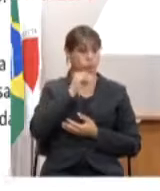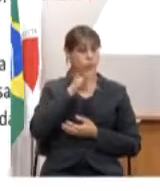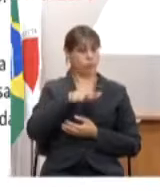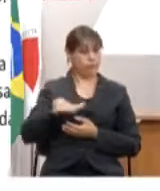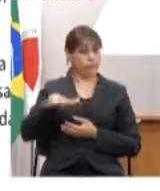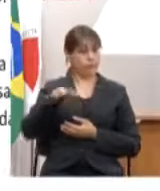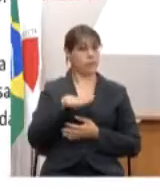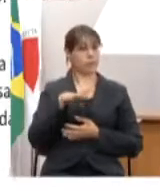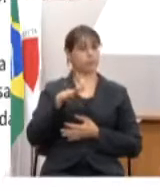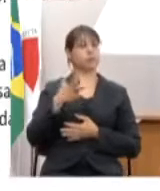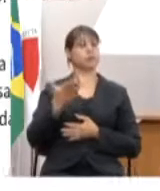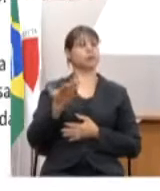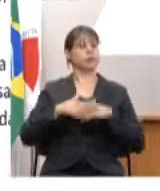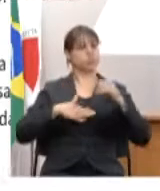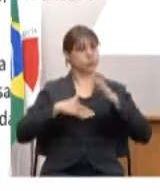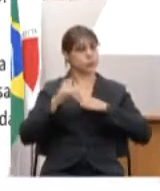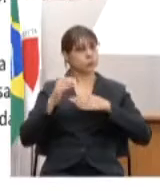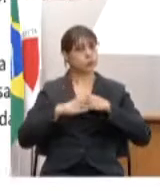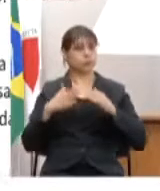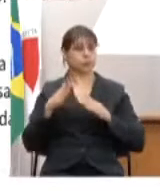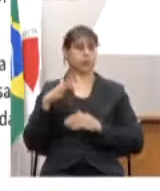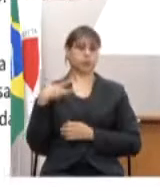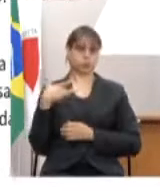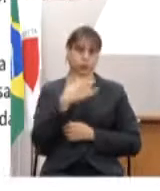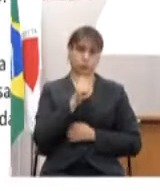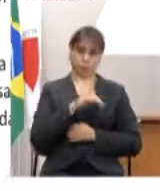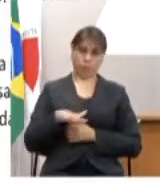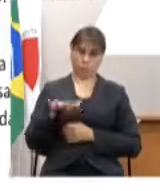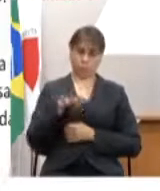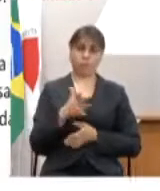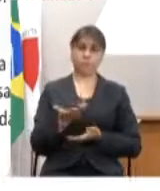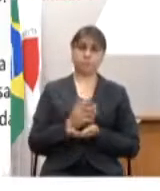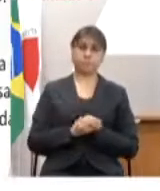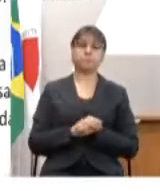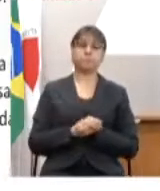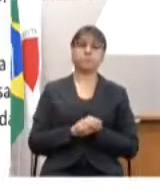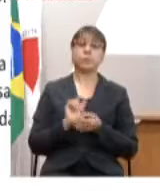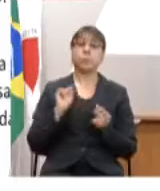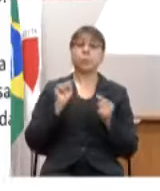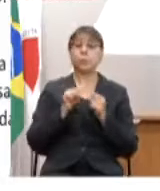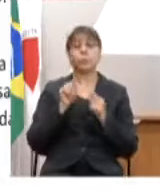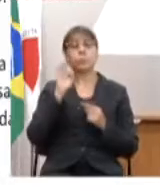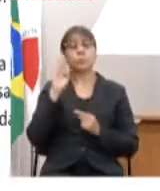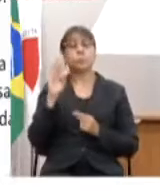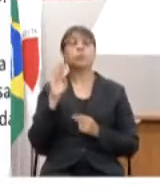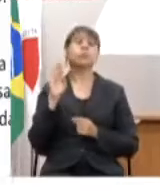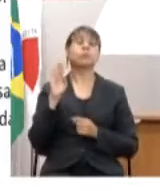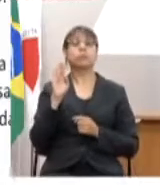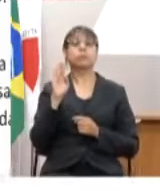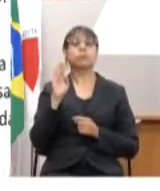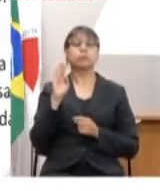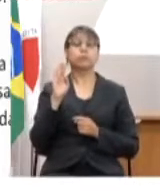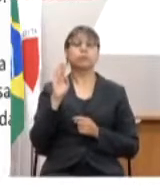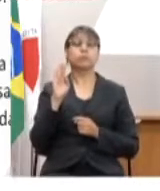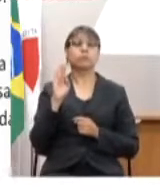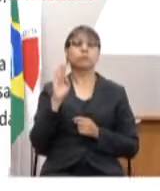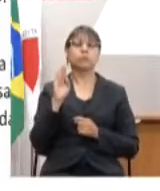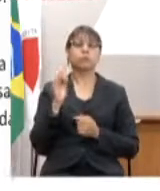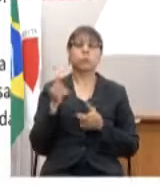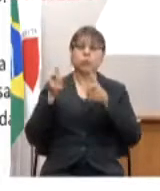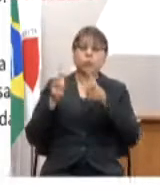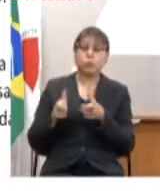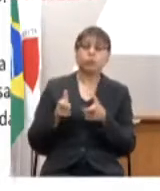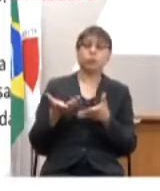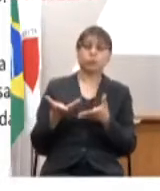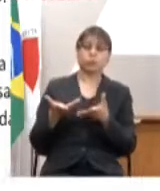técnicos e ele é presidido secretariado na SES e o objetivo principal dele é ser uma instância técnica